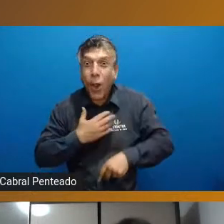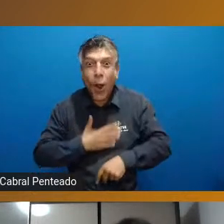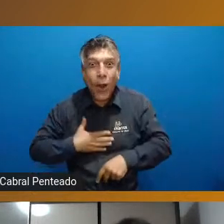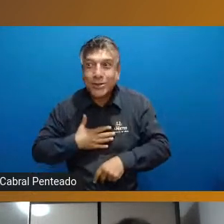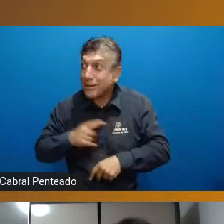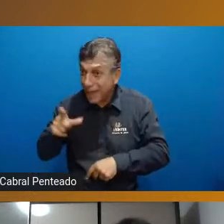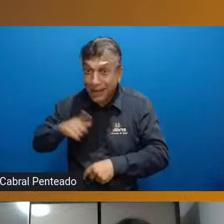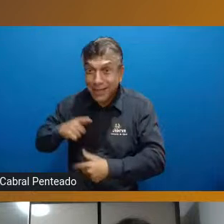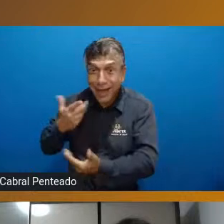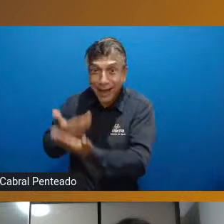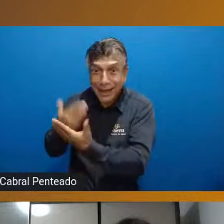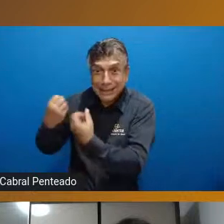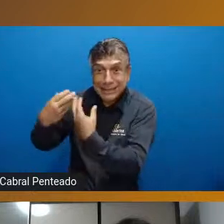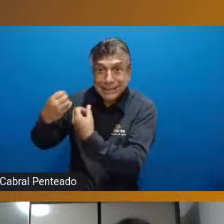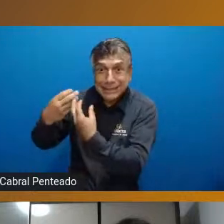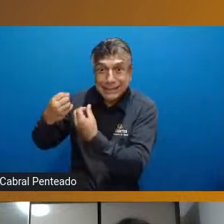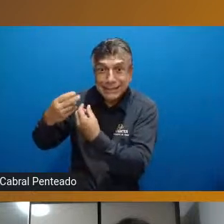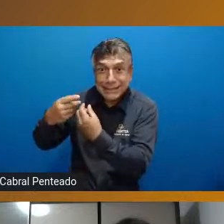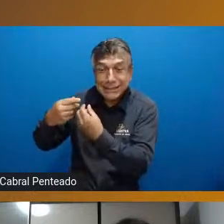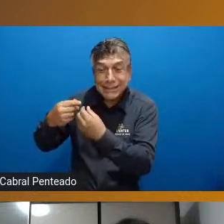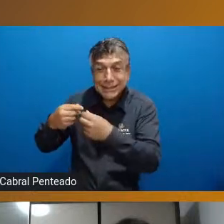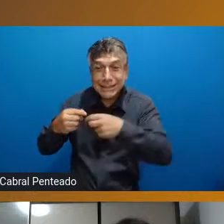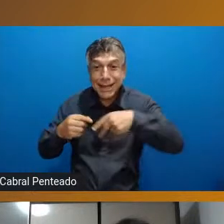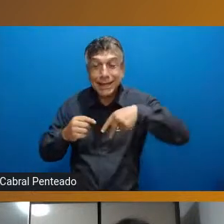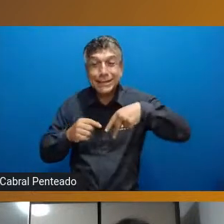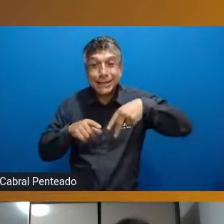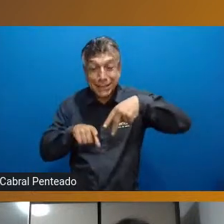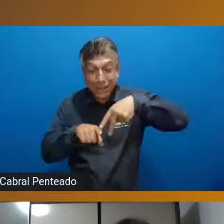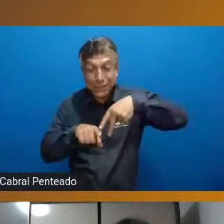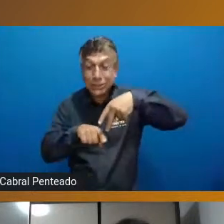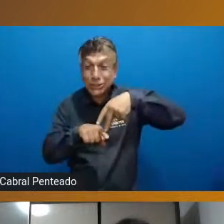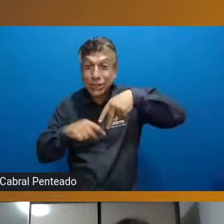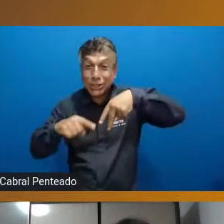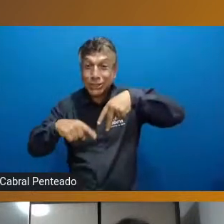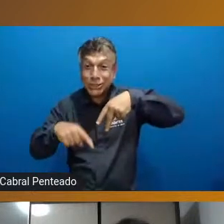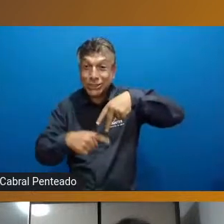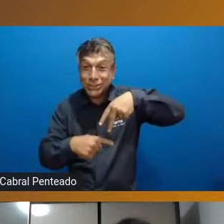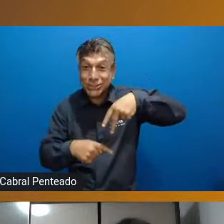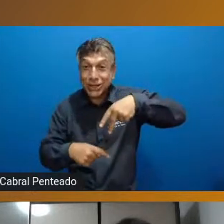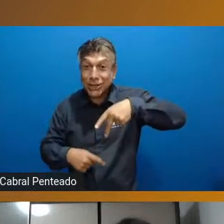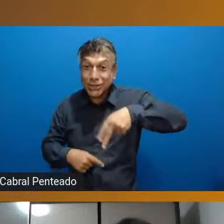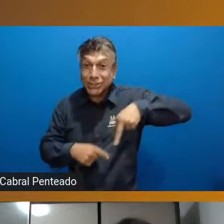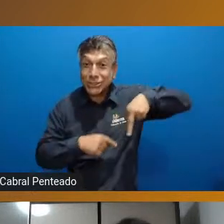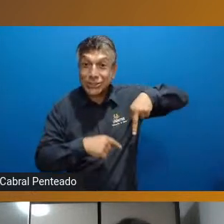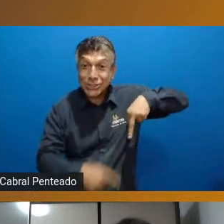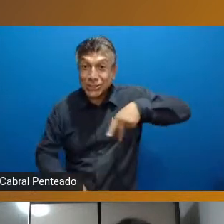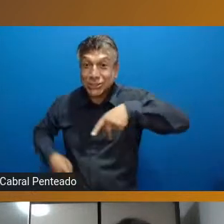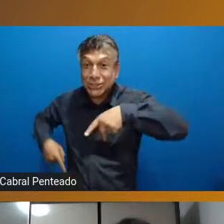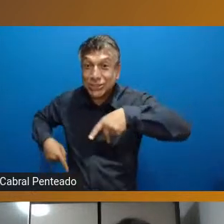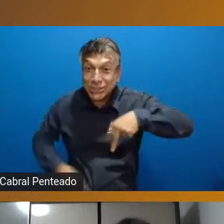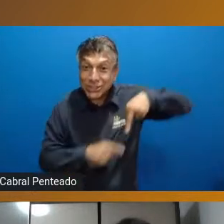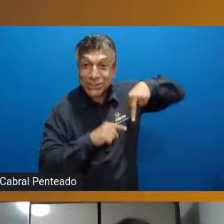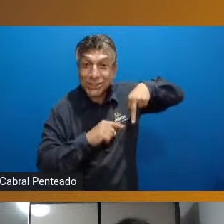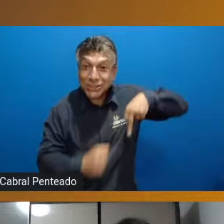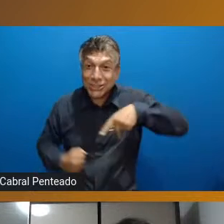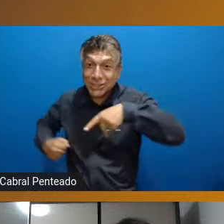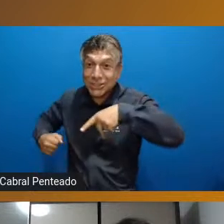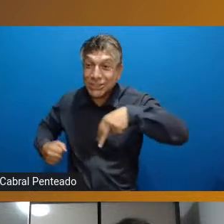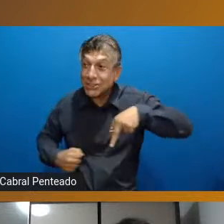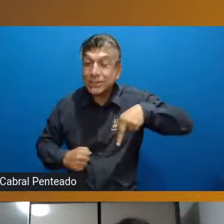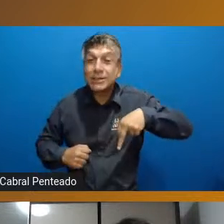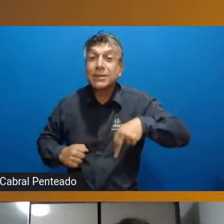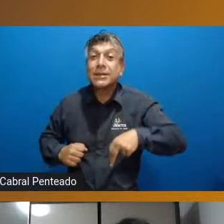patins para poder aprender essa modalidade dentro da patinação que é a patinação de velocidade foi um